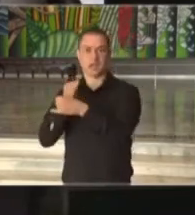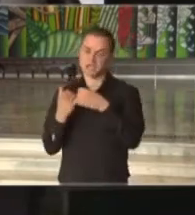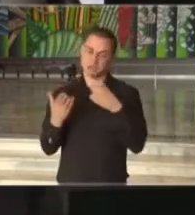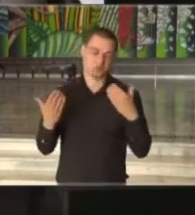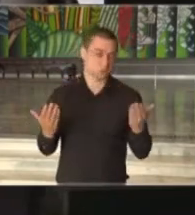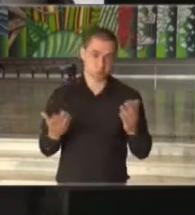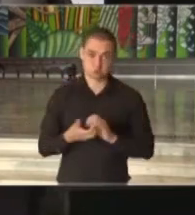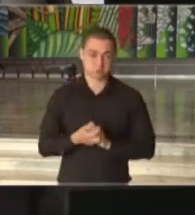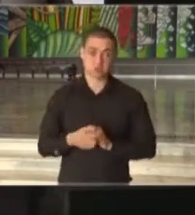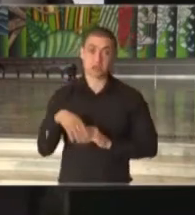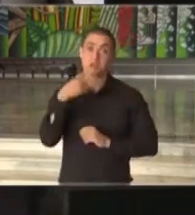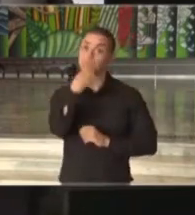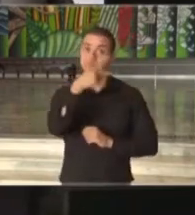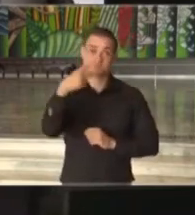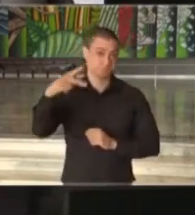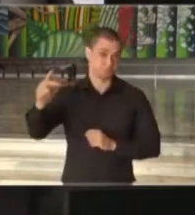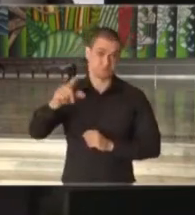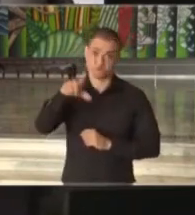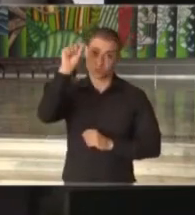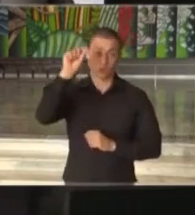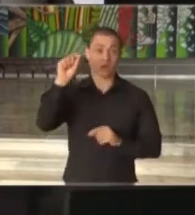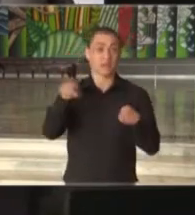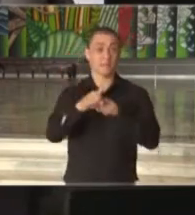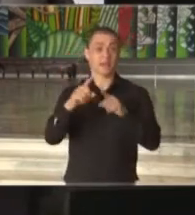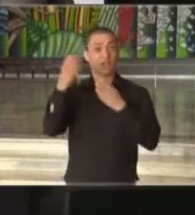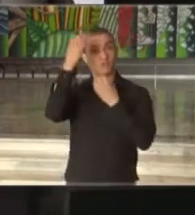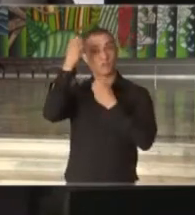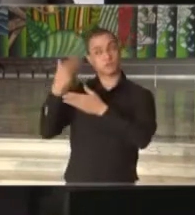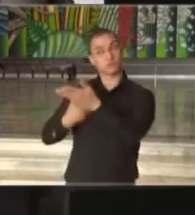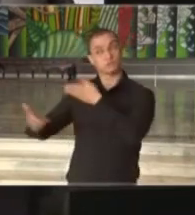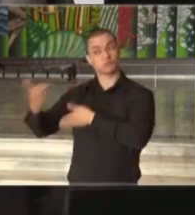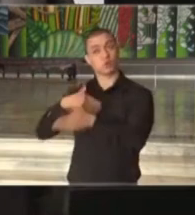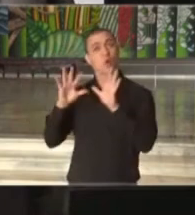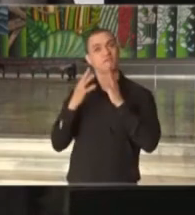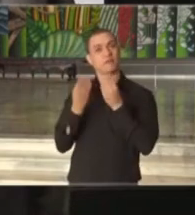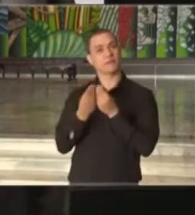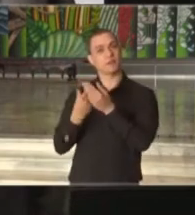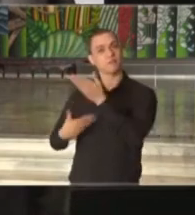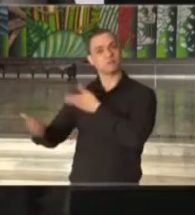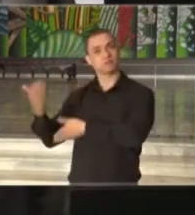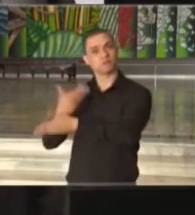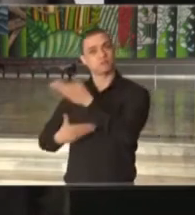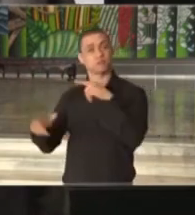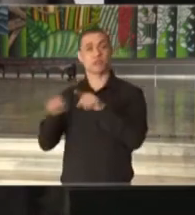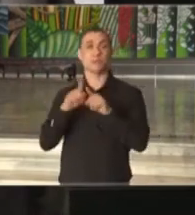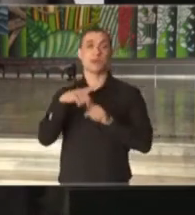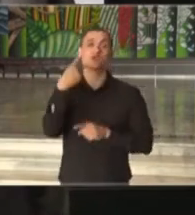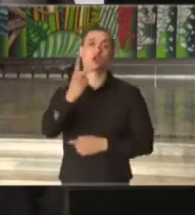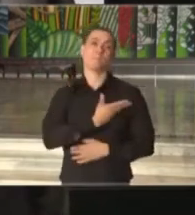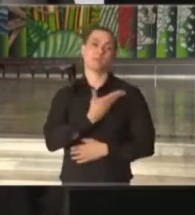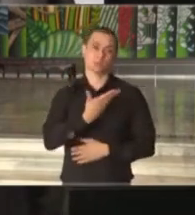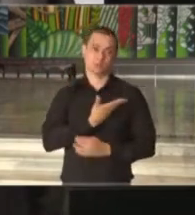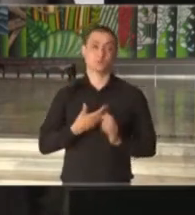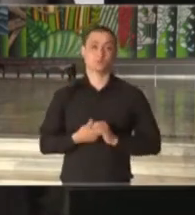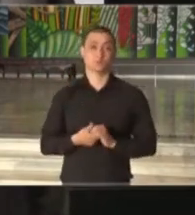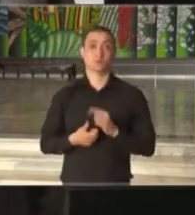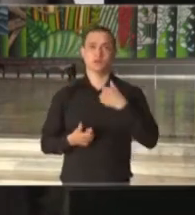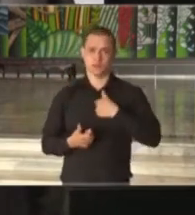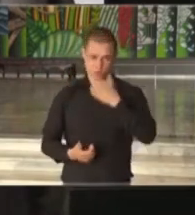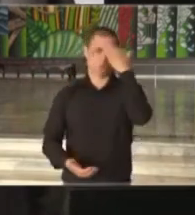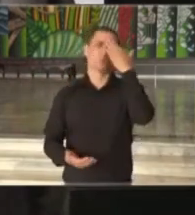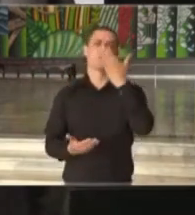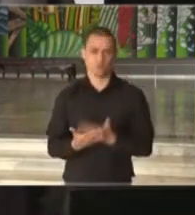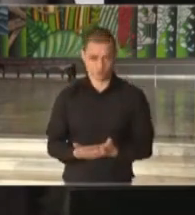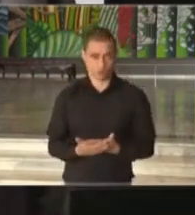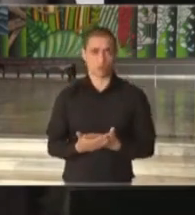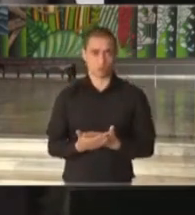sua versão impressa, e compartilhando informações com seus familiares e os seus amigos. Eu confio